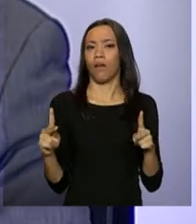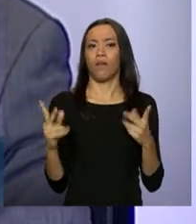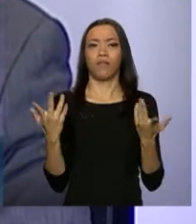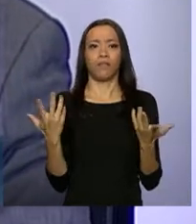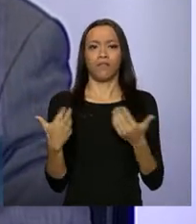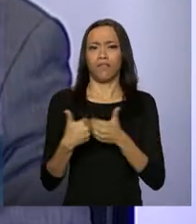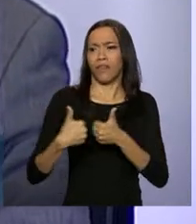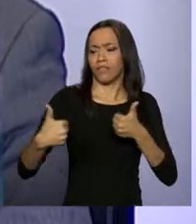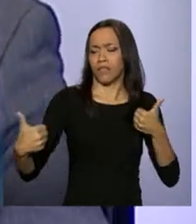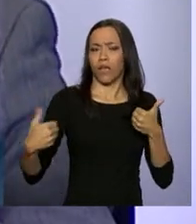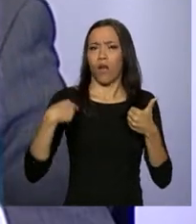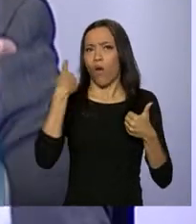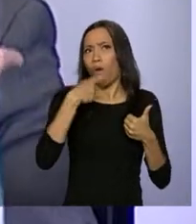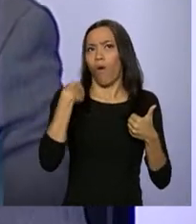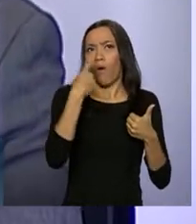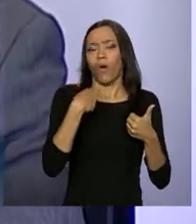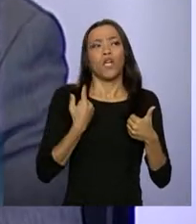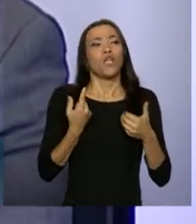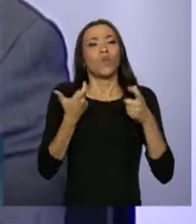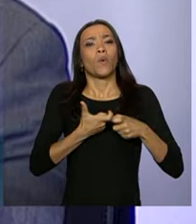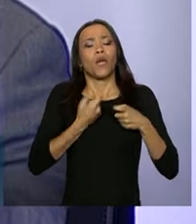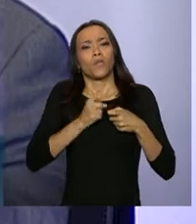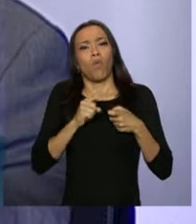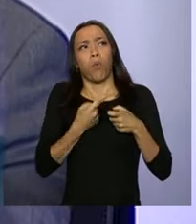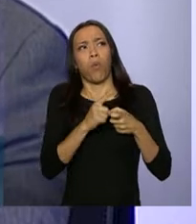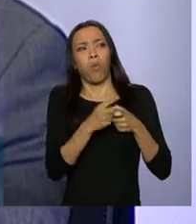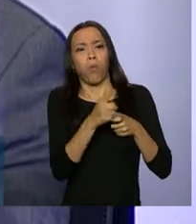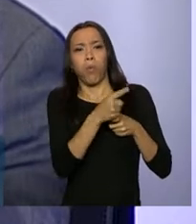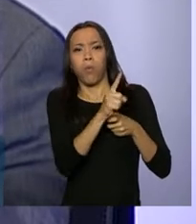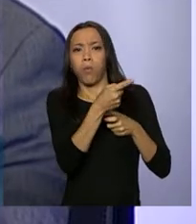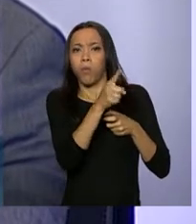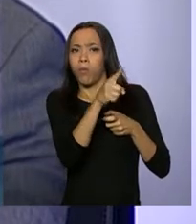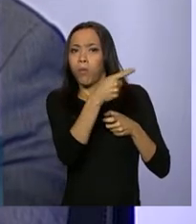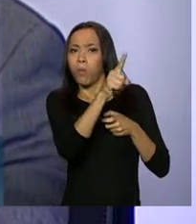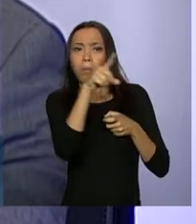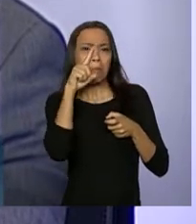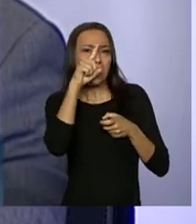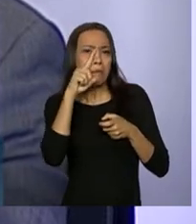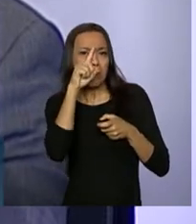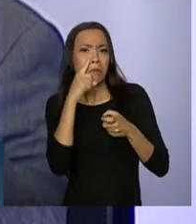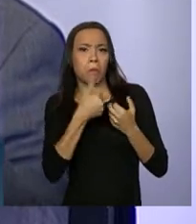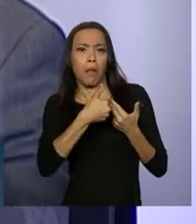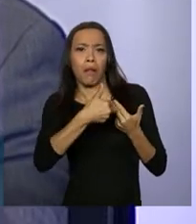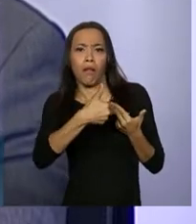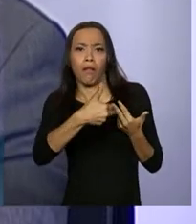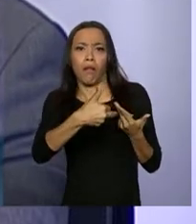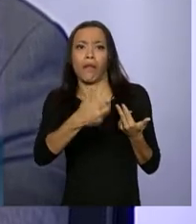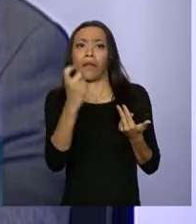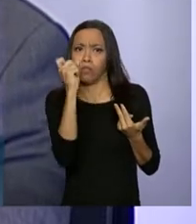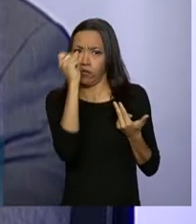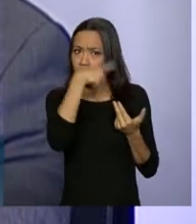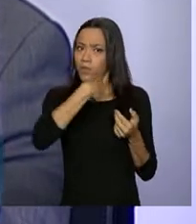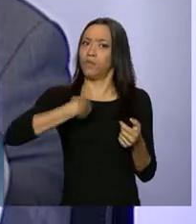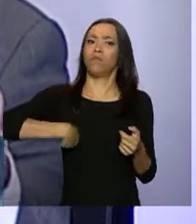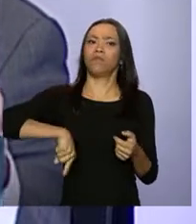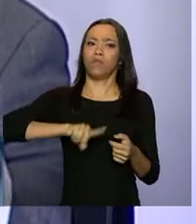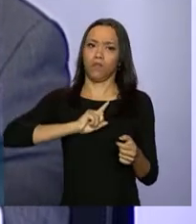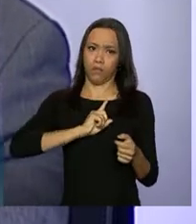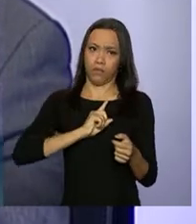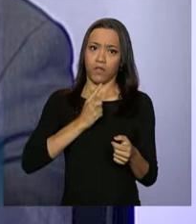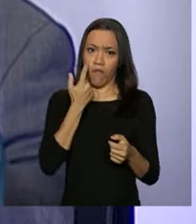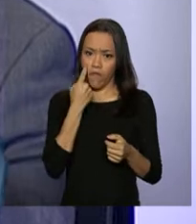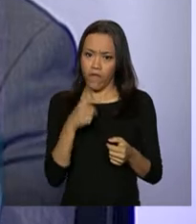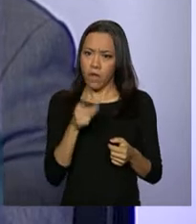suas famílias, em lugares distantes, enfrentando uma realidade que é difícil para todos nós, de ver